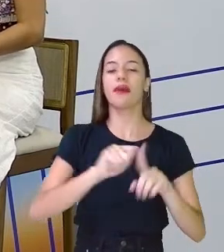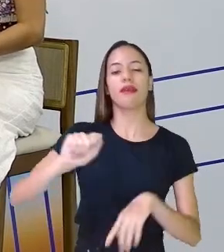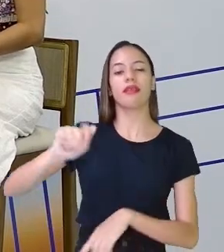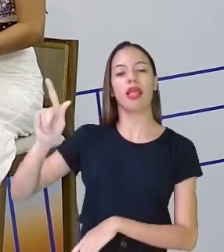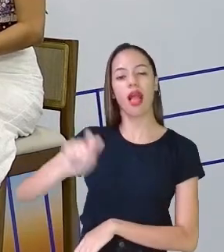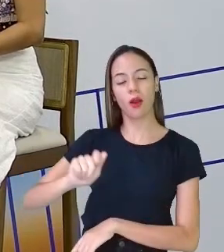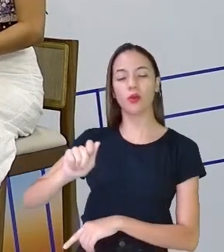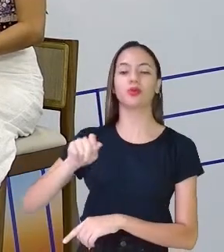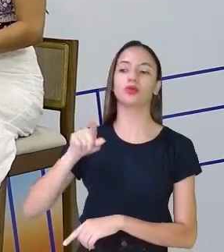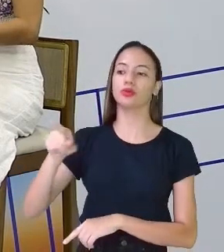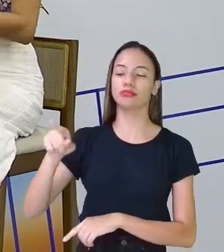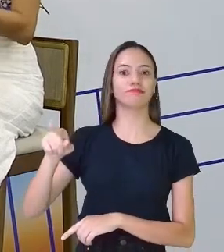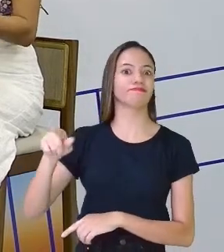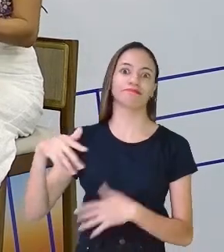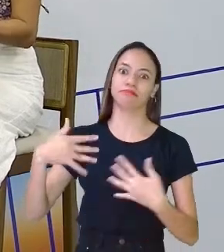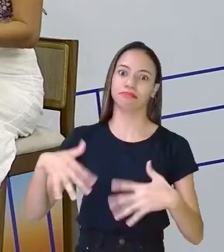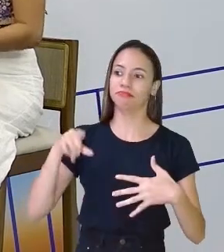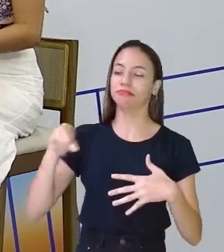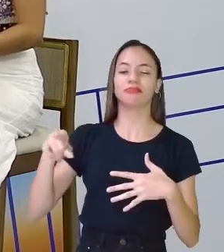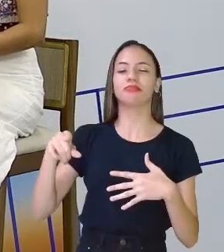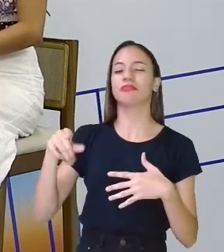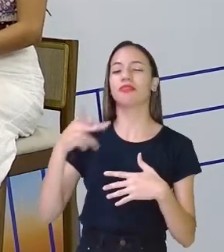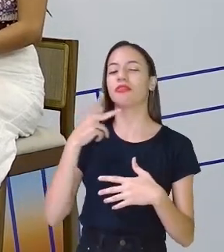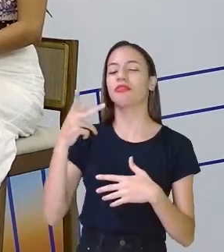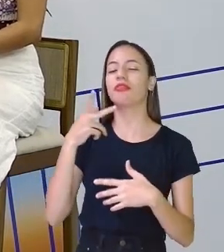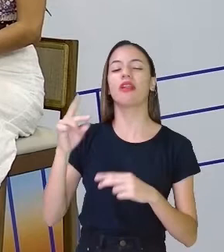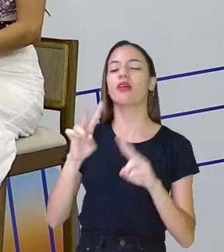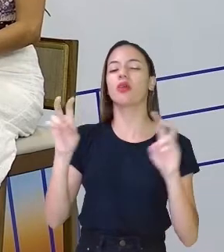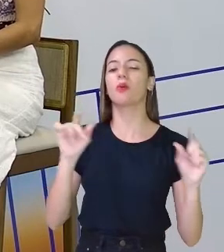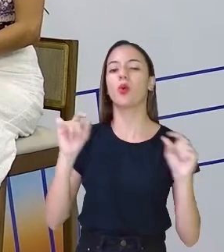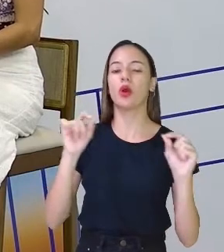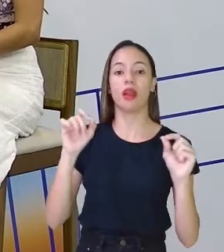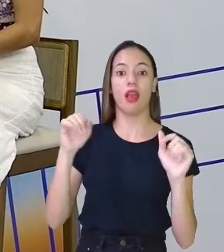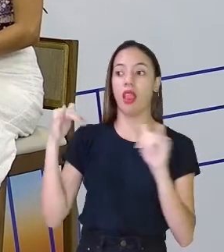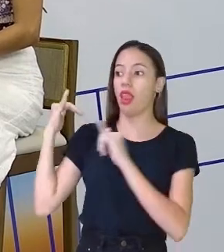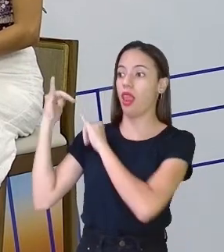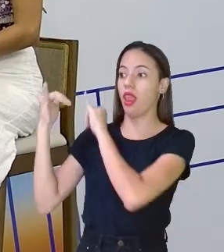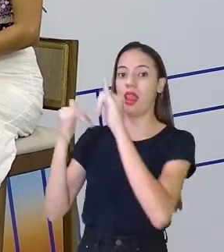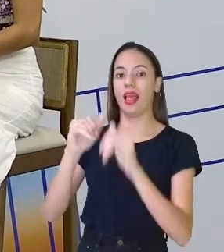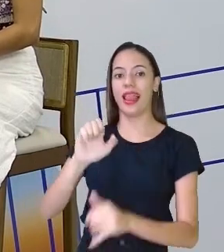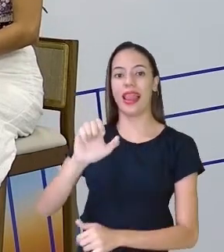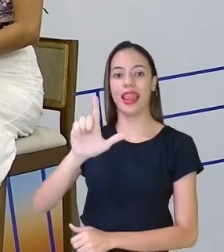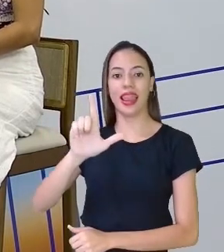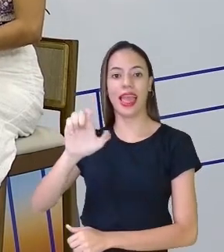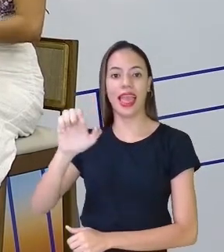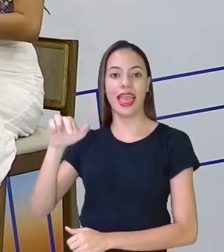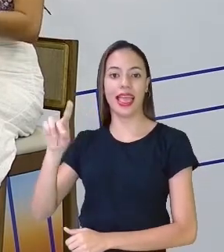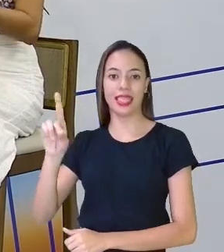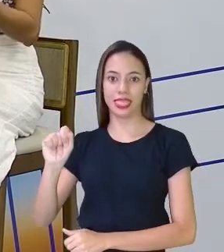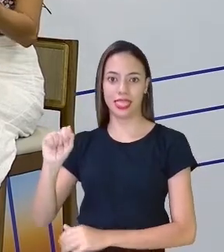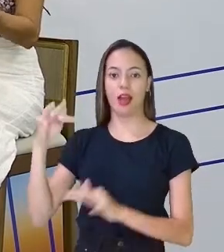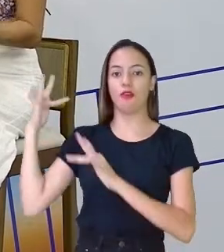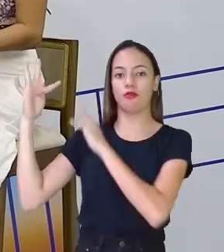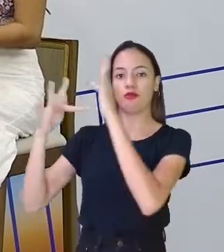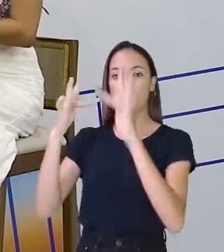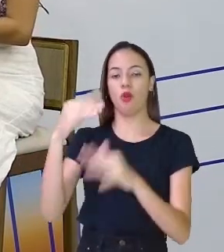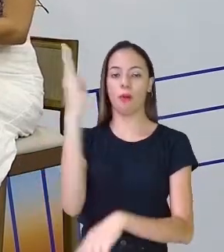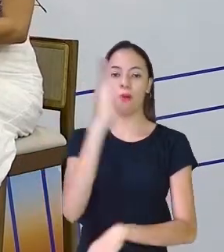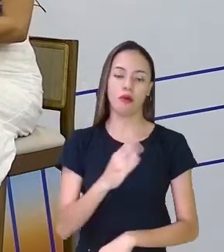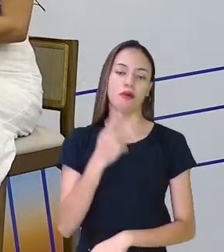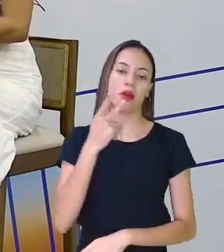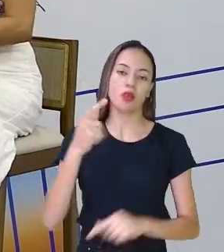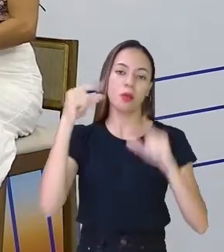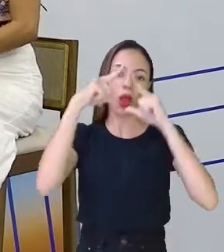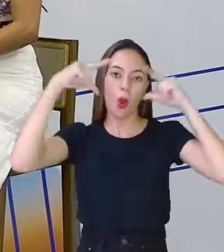um mês onde a gente ouviu falar muito sobre as lendas do folclore brasileiro. Nós falamos sobre a cuca, sobre o